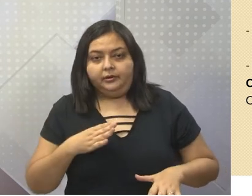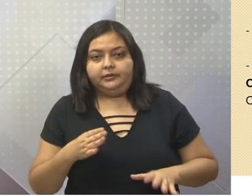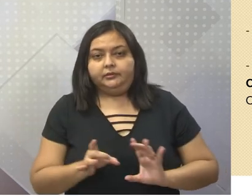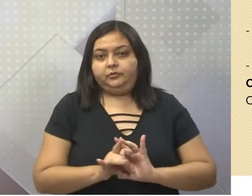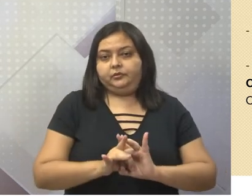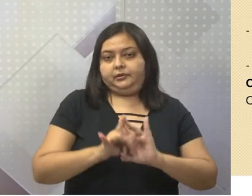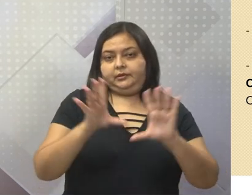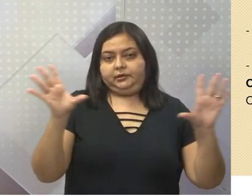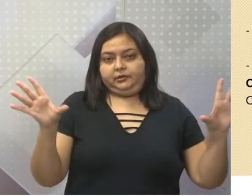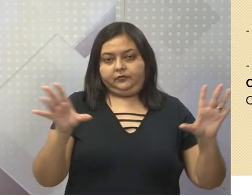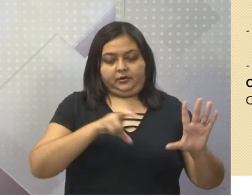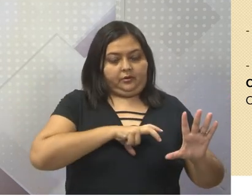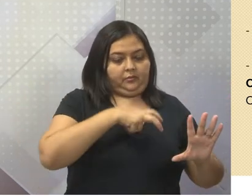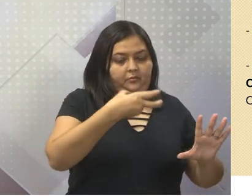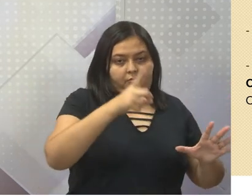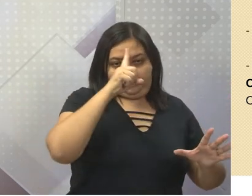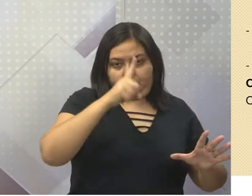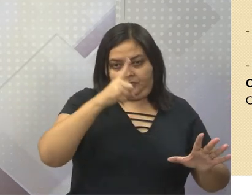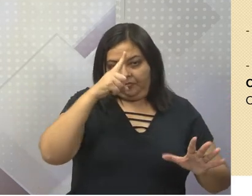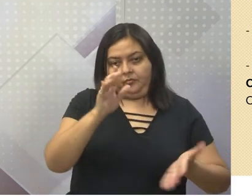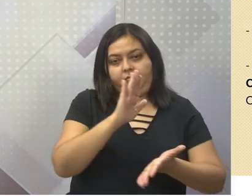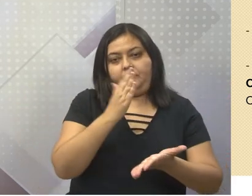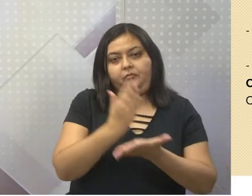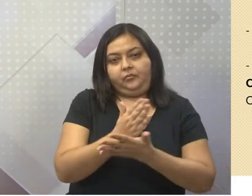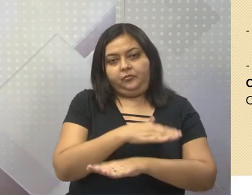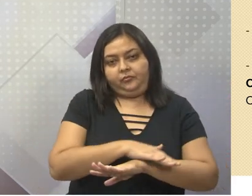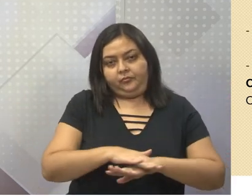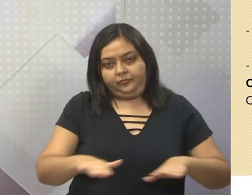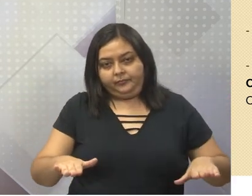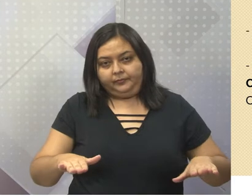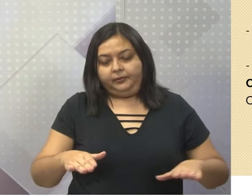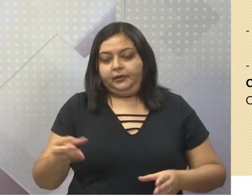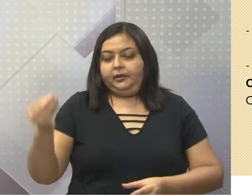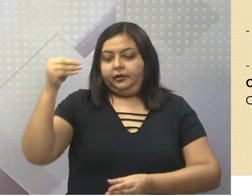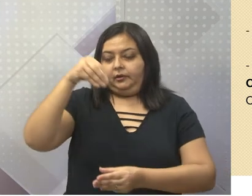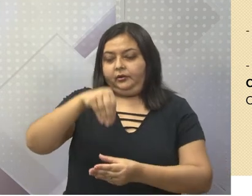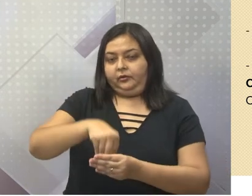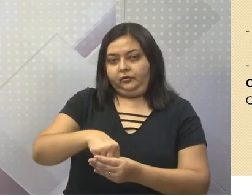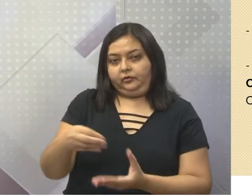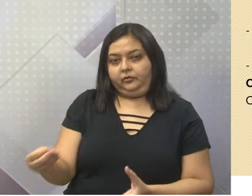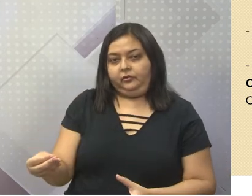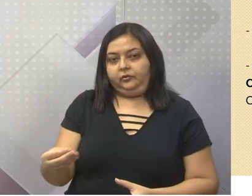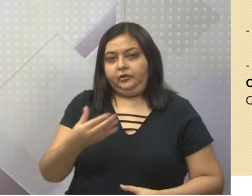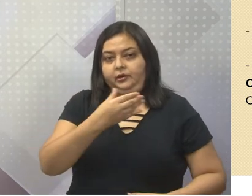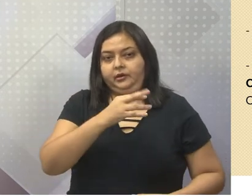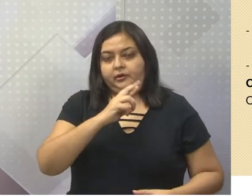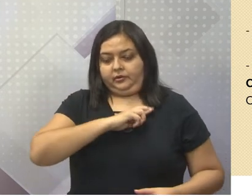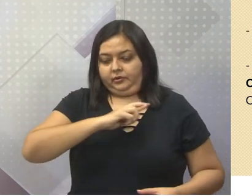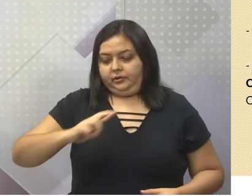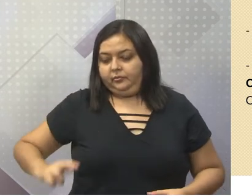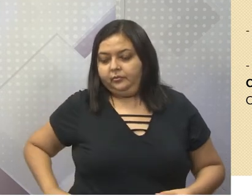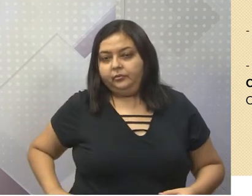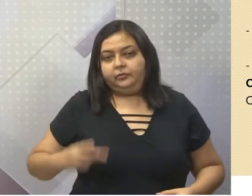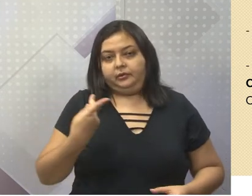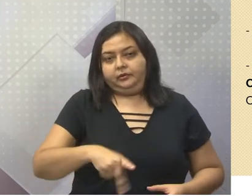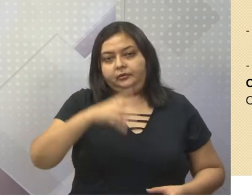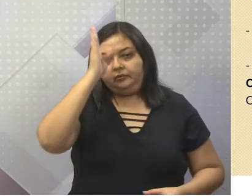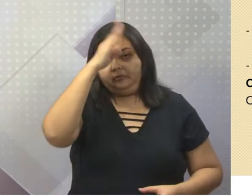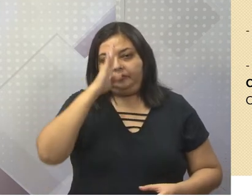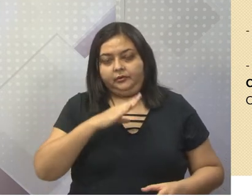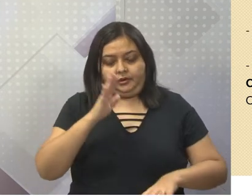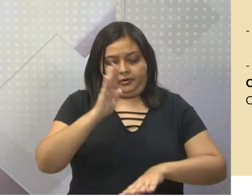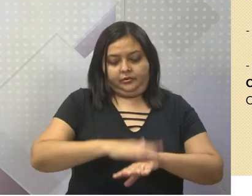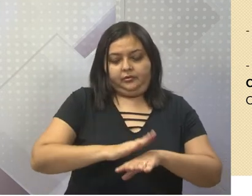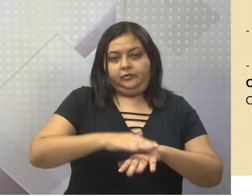Portugal, implantar uma república no Brasil e liberar e favorecer a implantação de manufaturas no